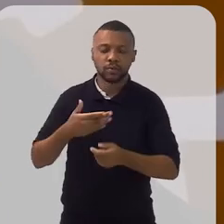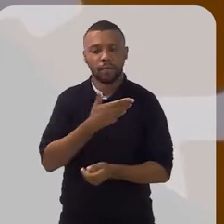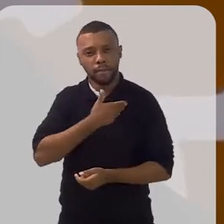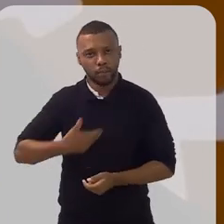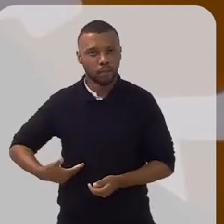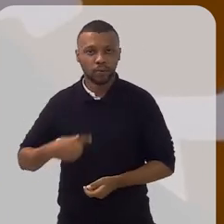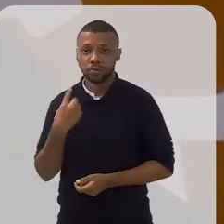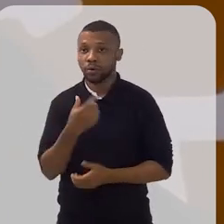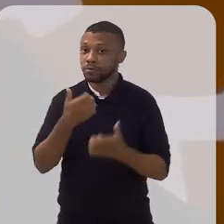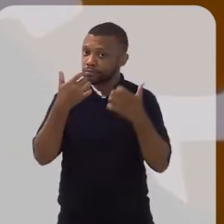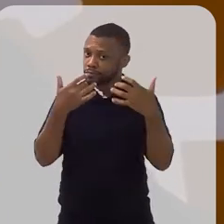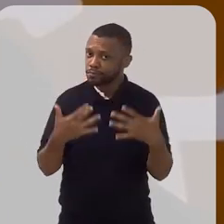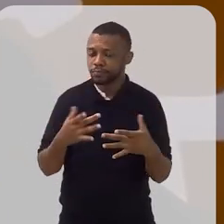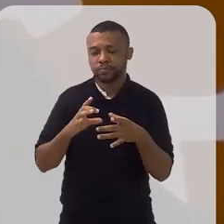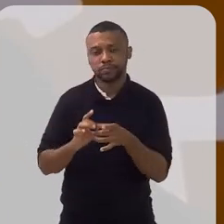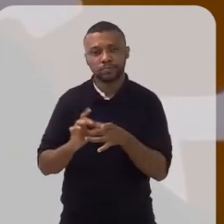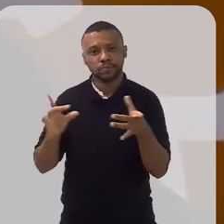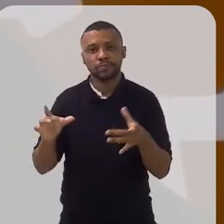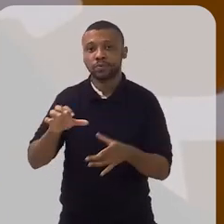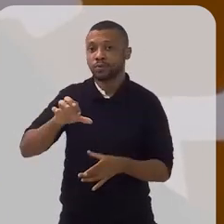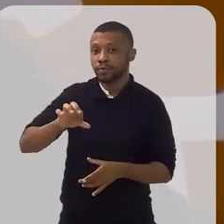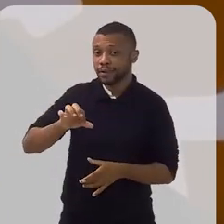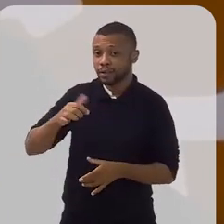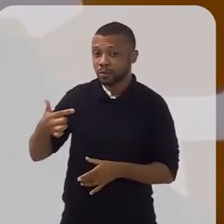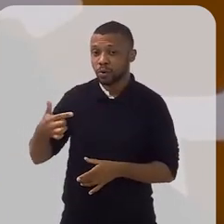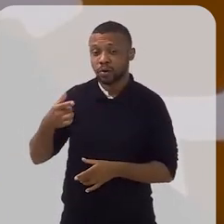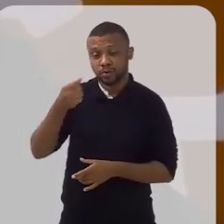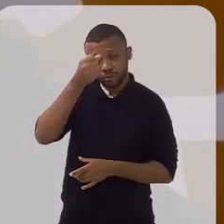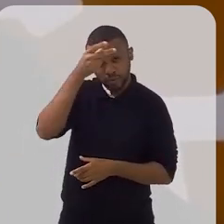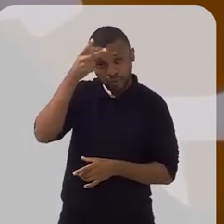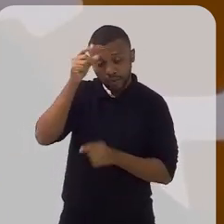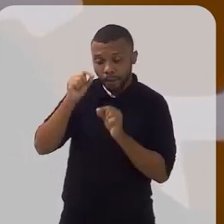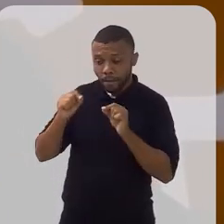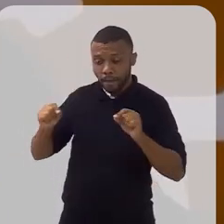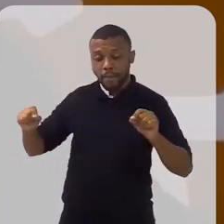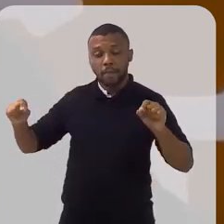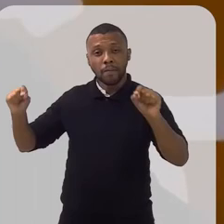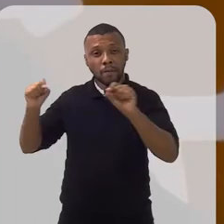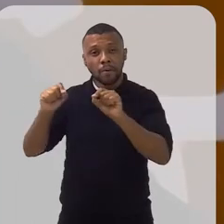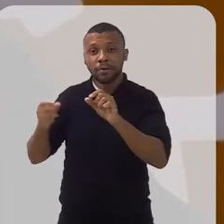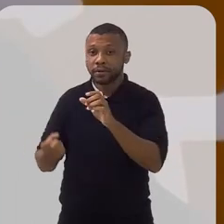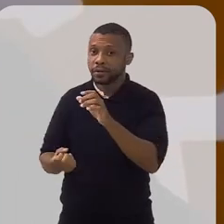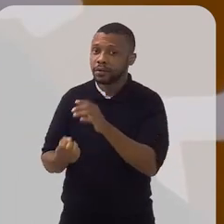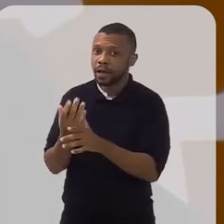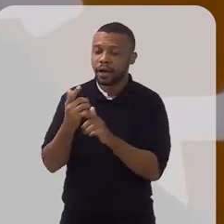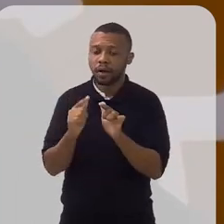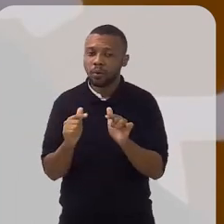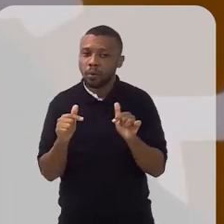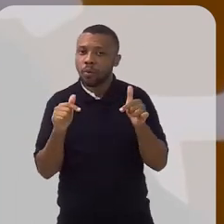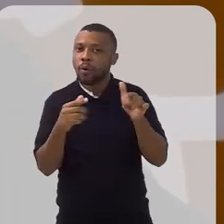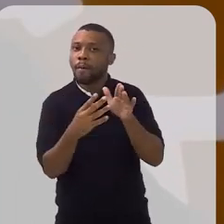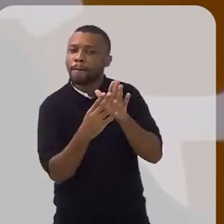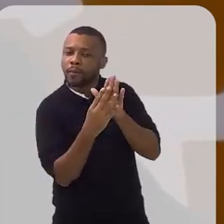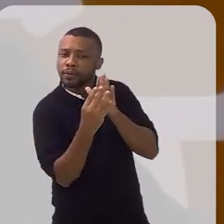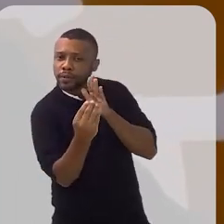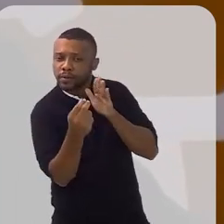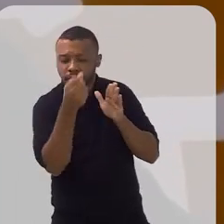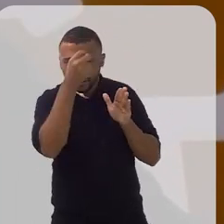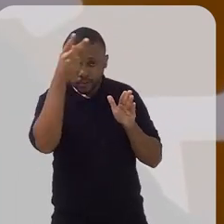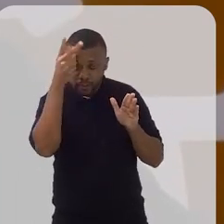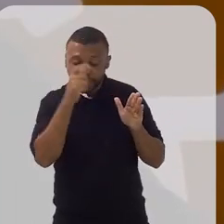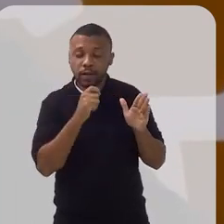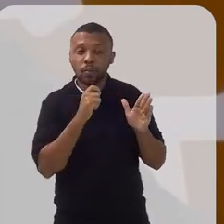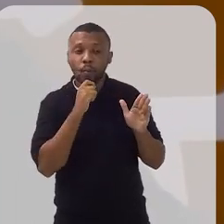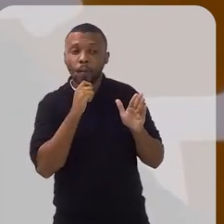pública, onde a gente se colocou à disposição dos 92 municípios em criar os fundos para os municípios que não tinham esse fundo